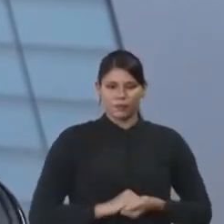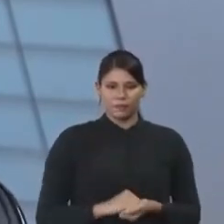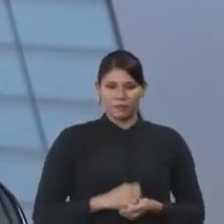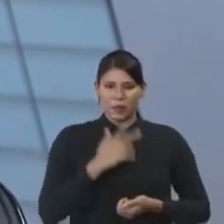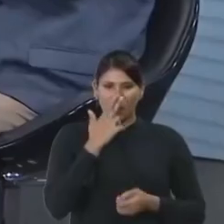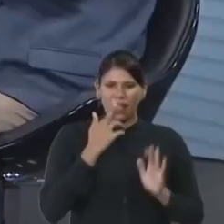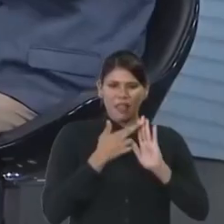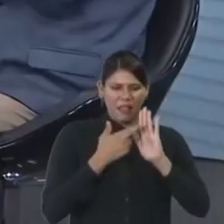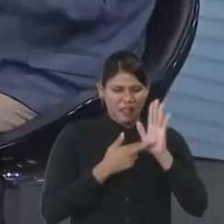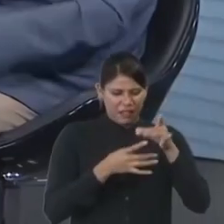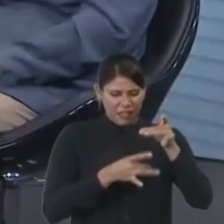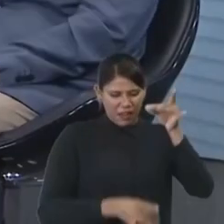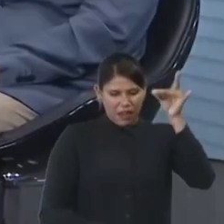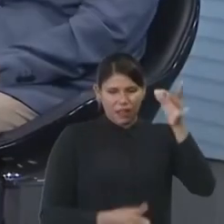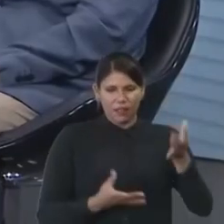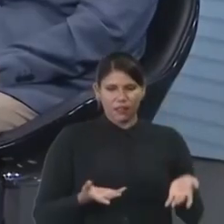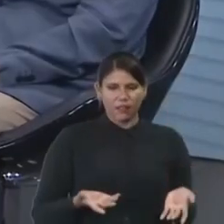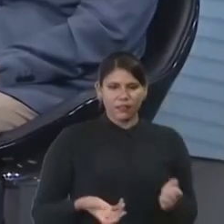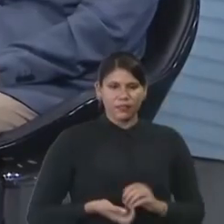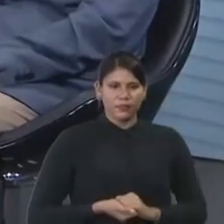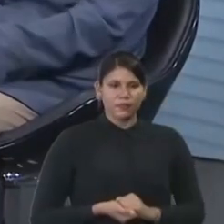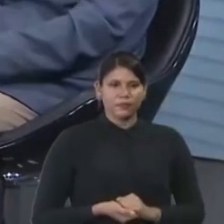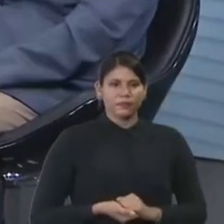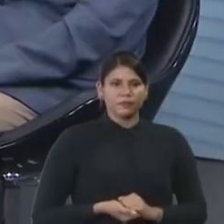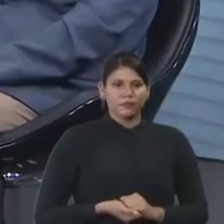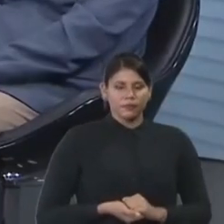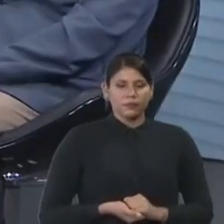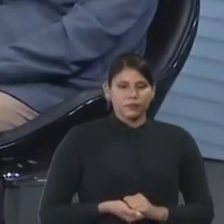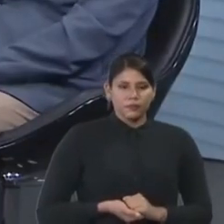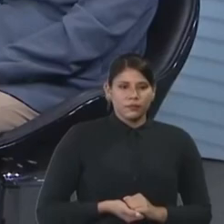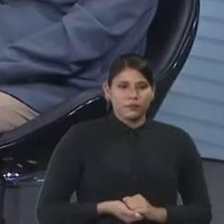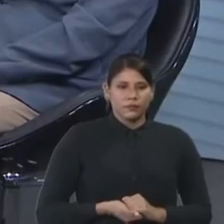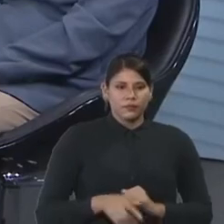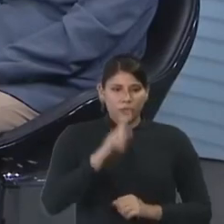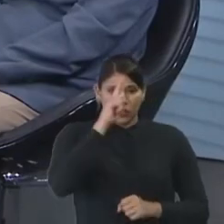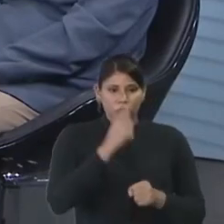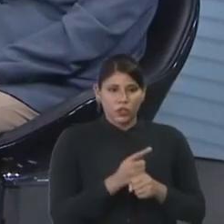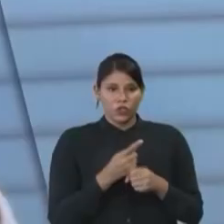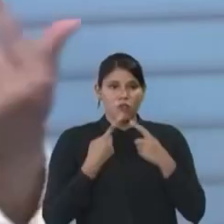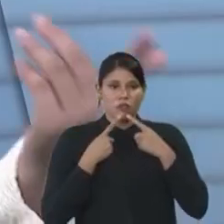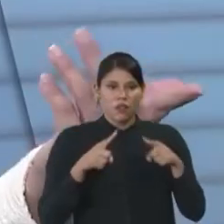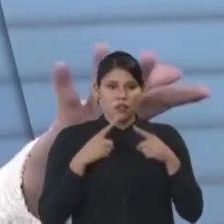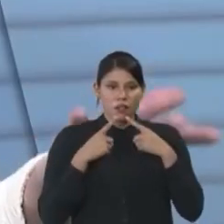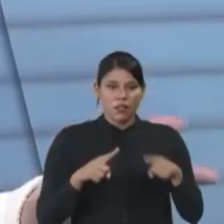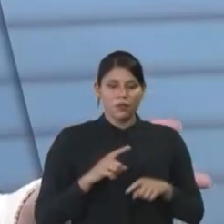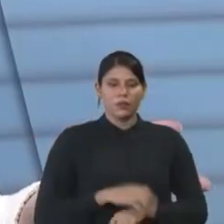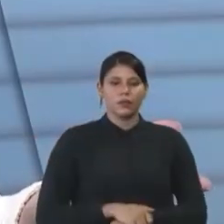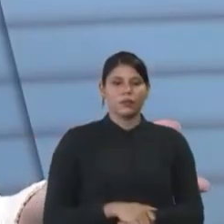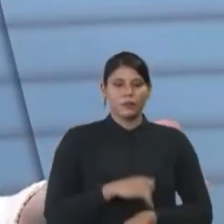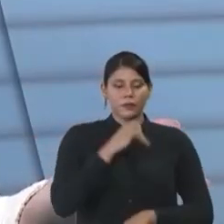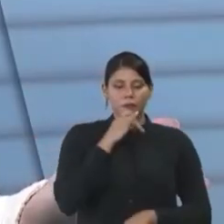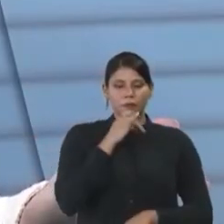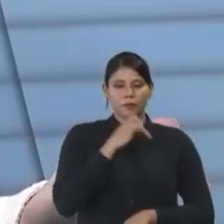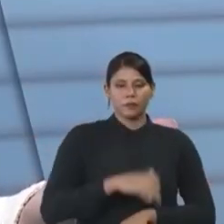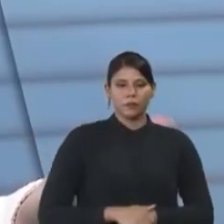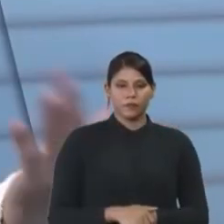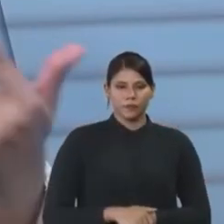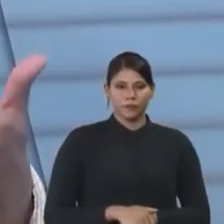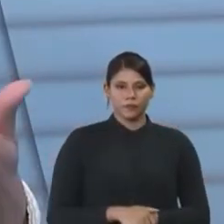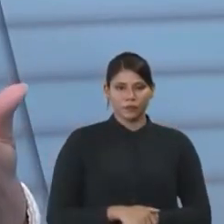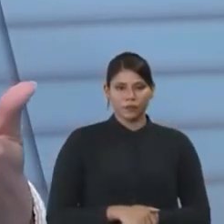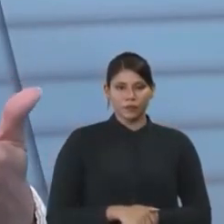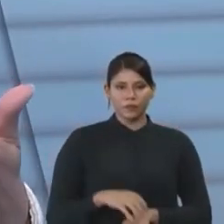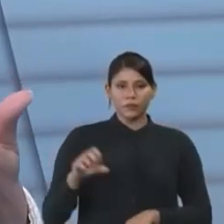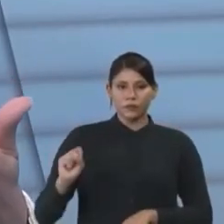Dessas normas demais e tal e tal. É, os gestores reclamam de normas. Olha, curiosamente, o Supremo